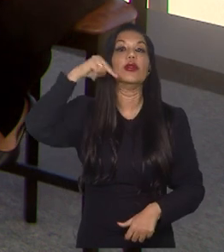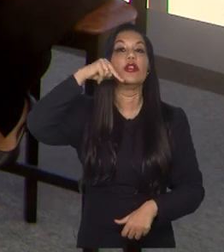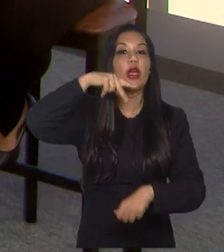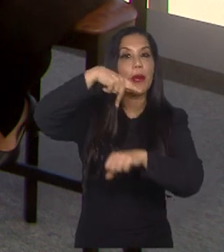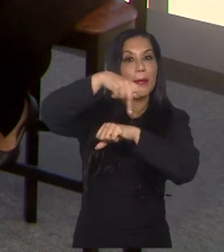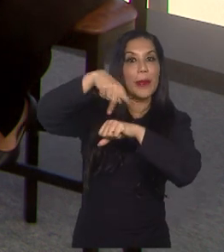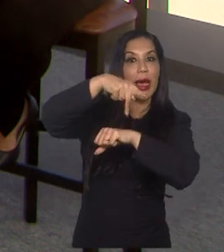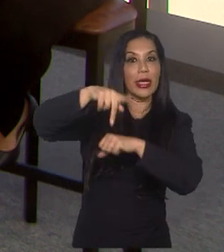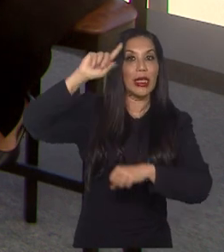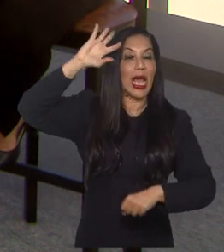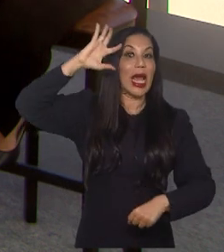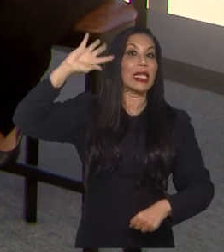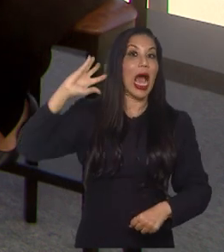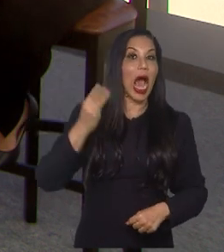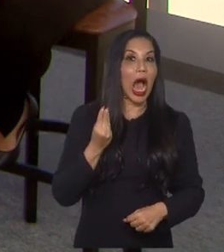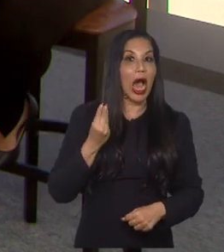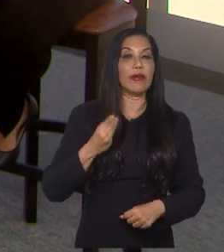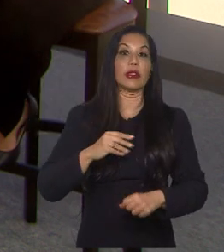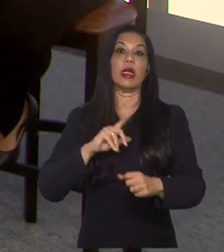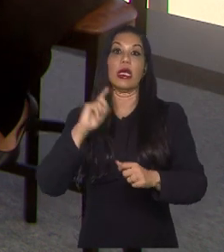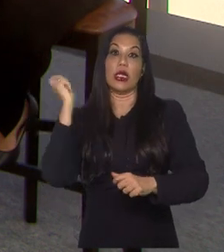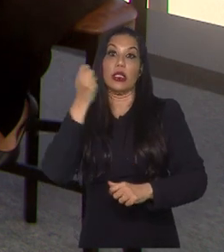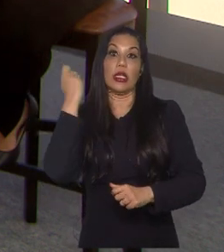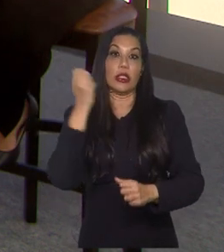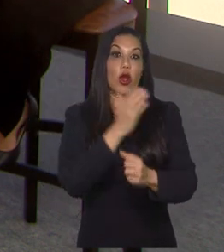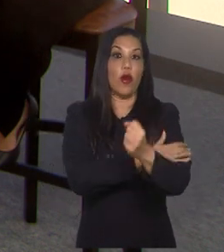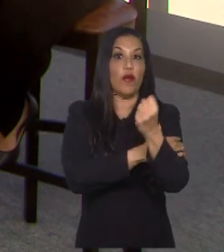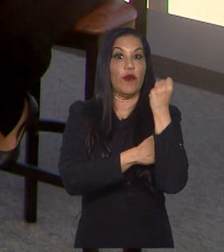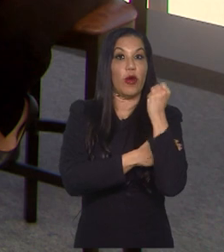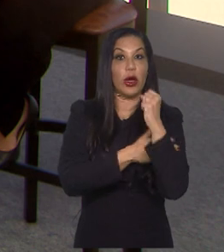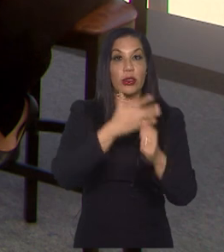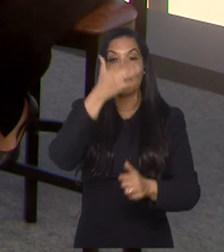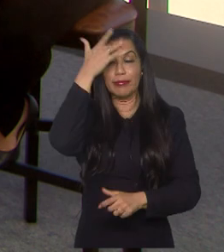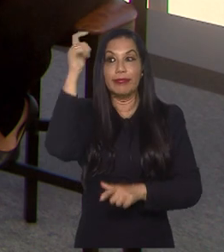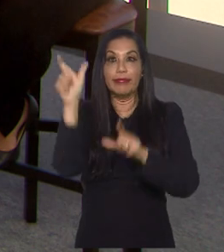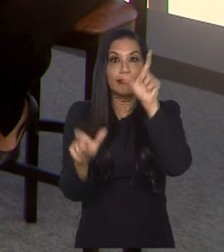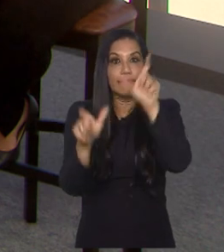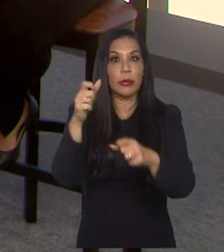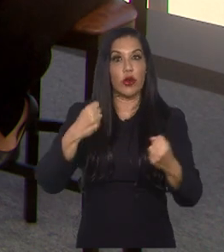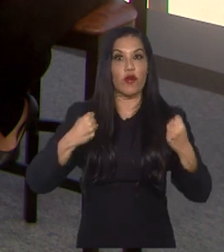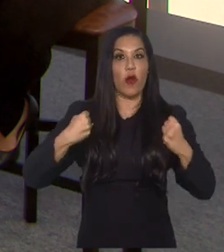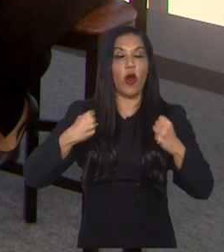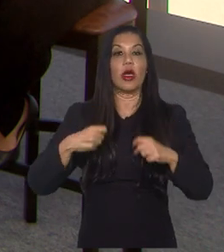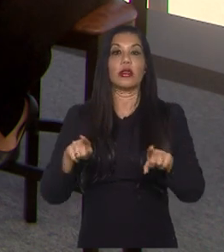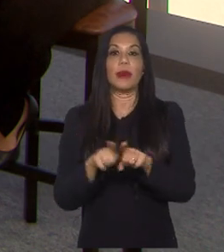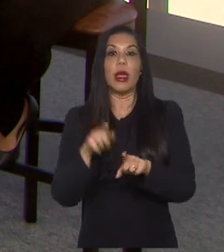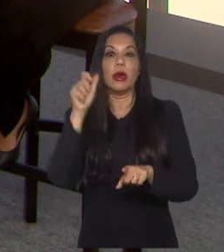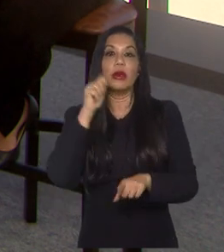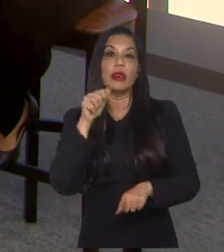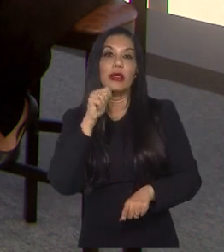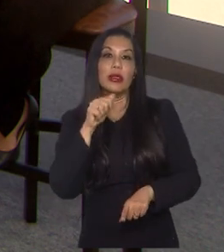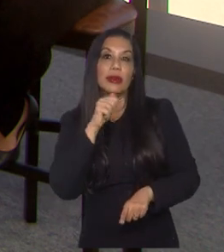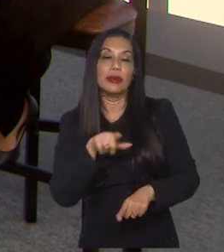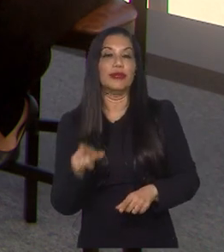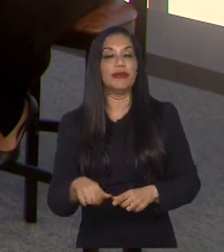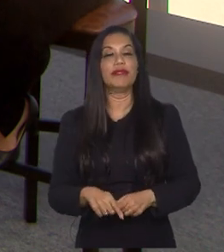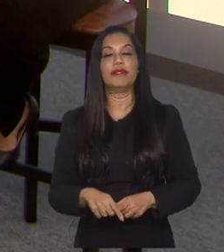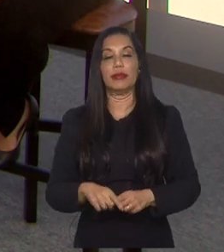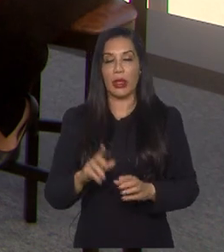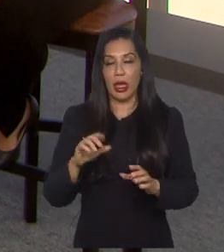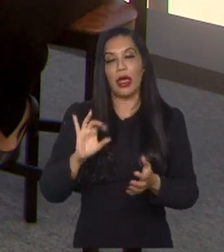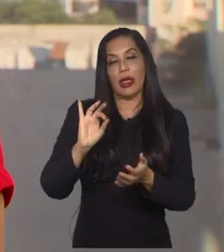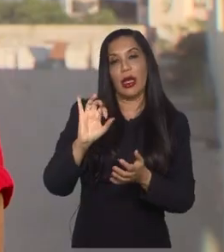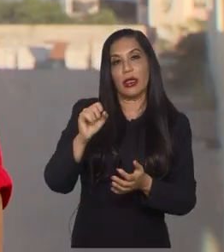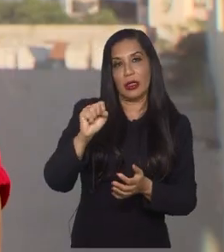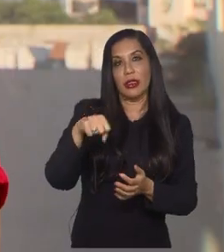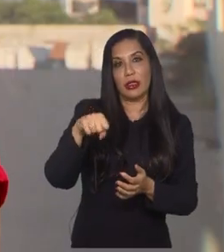África, é uma seleção forte de atletas fortes e tudo mais, e tem uma grande jogadora, é a Sissá, né? Exatamente.